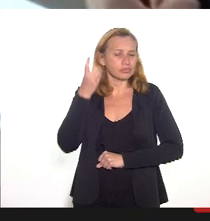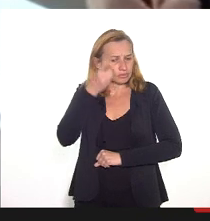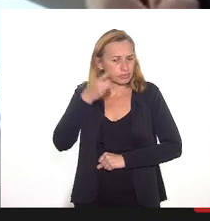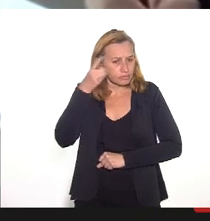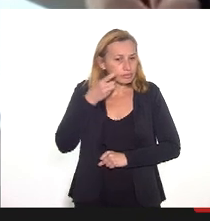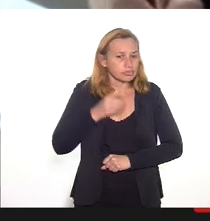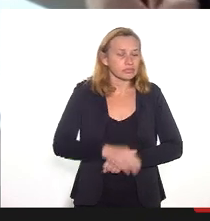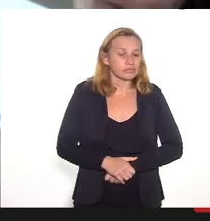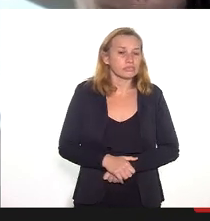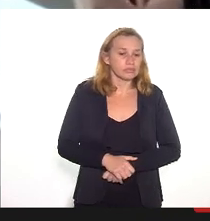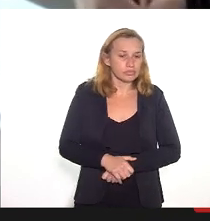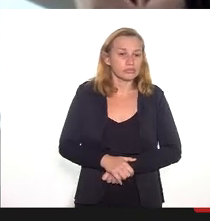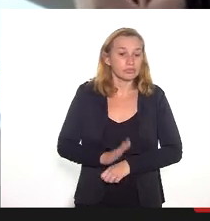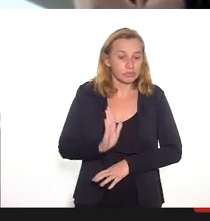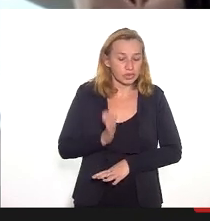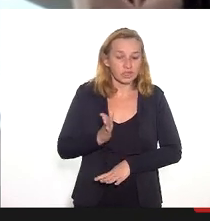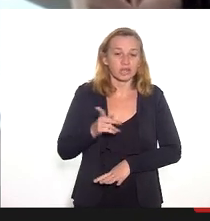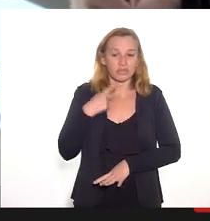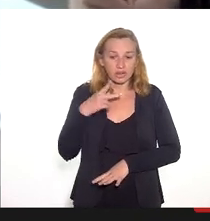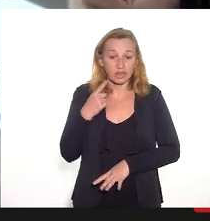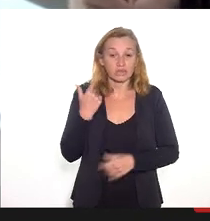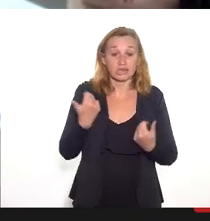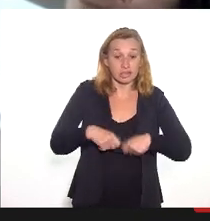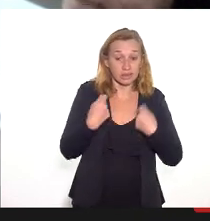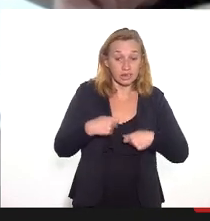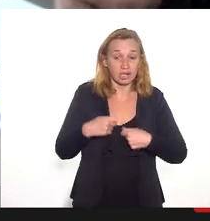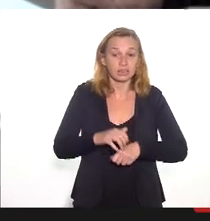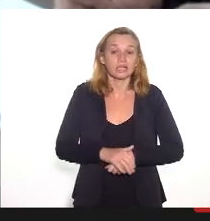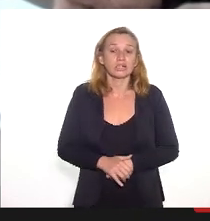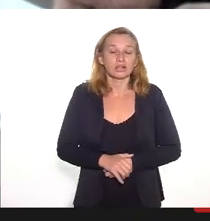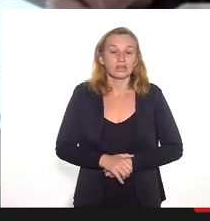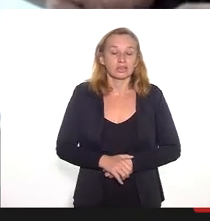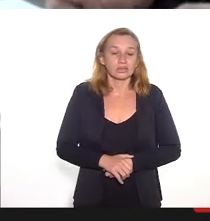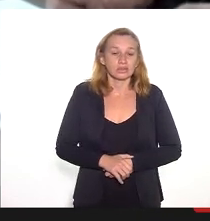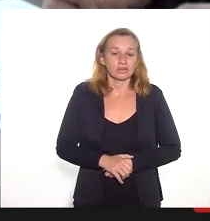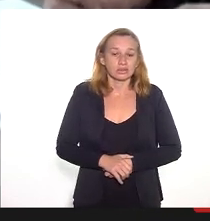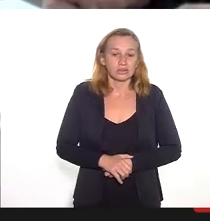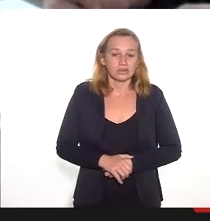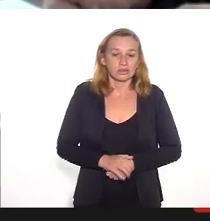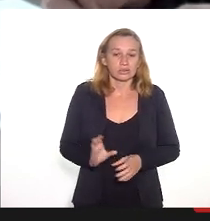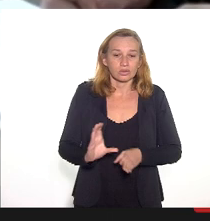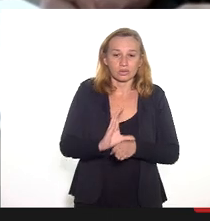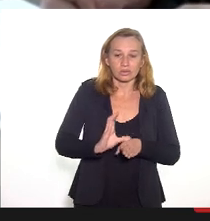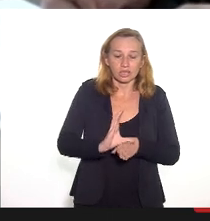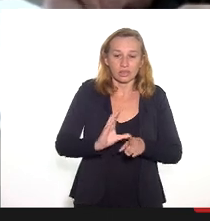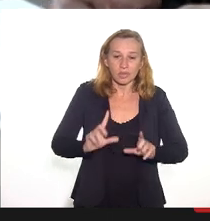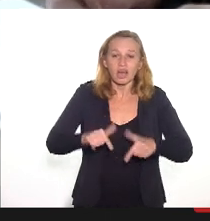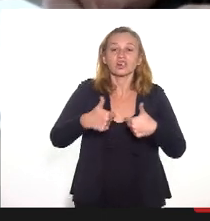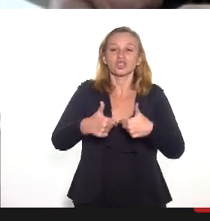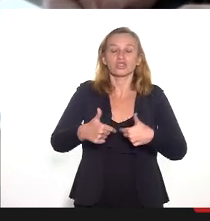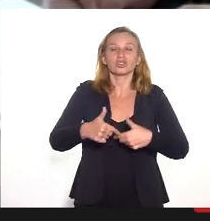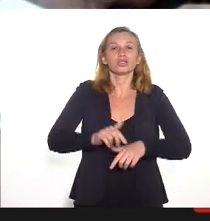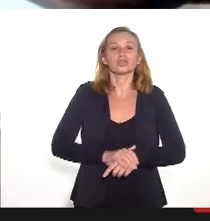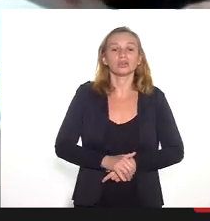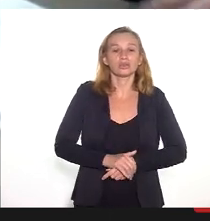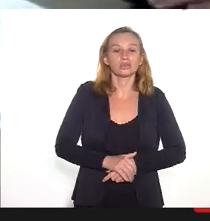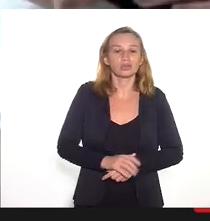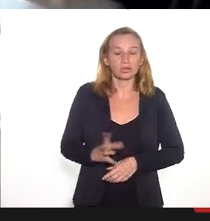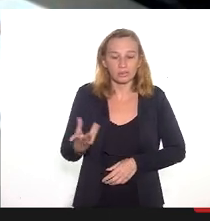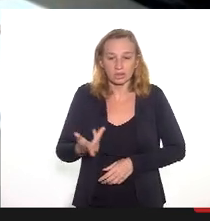algo que a gente havia levantado, a necessidade da gente colocar o Conselho para funcionar em plenitude,